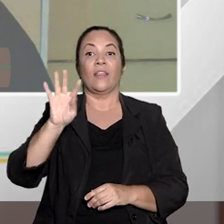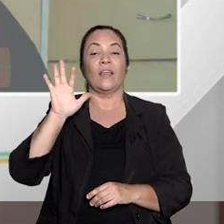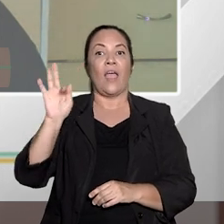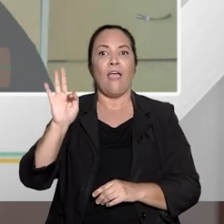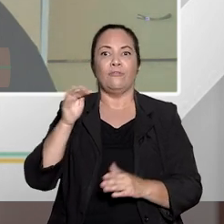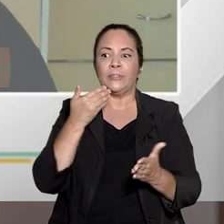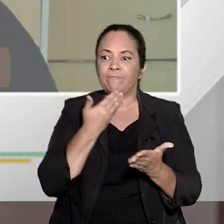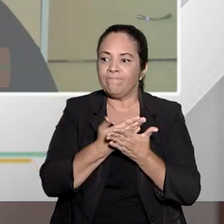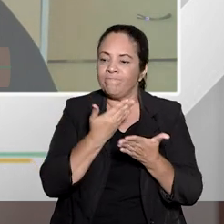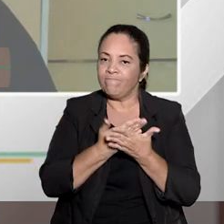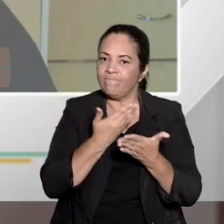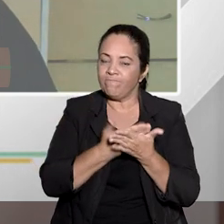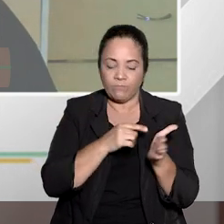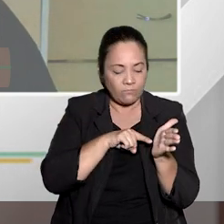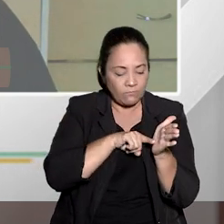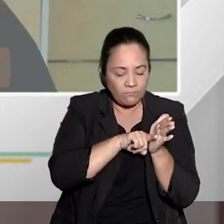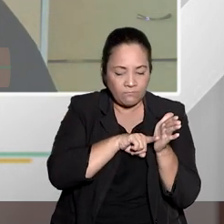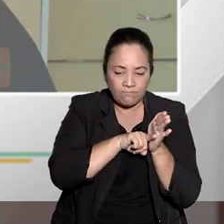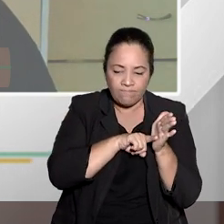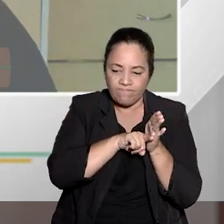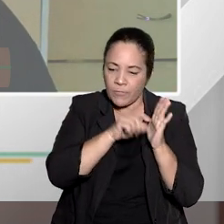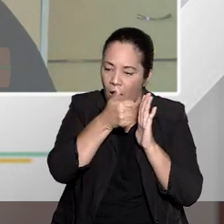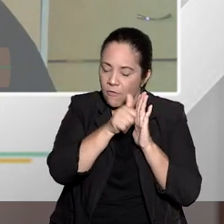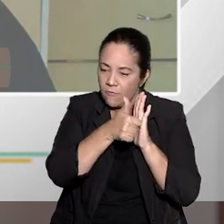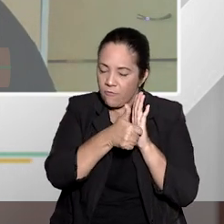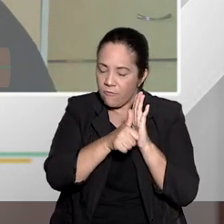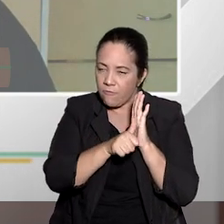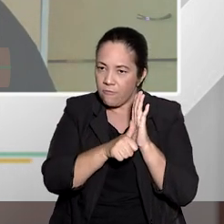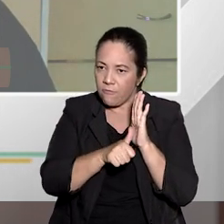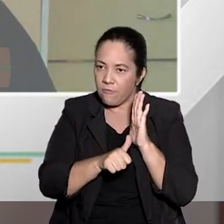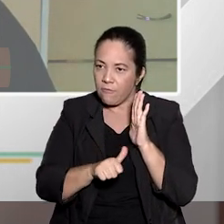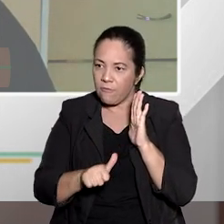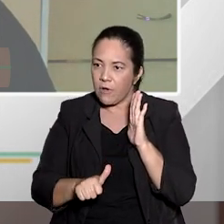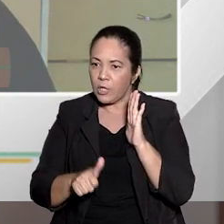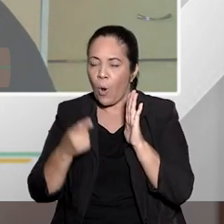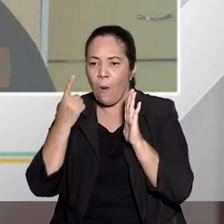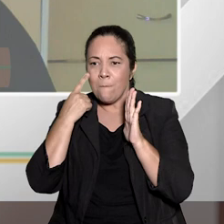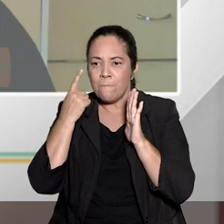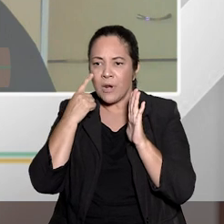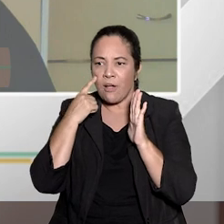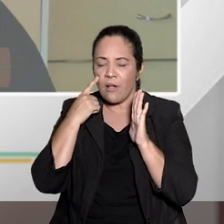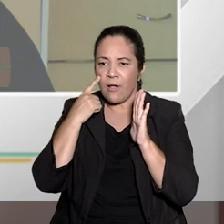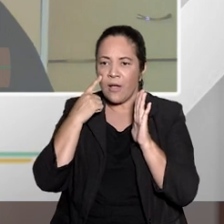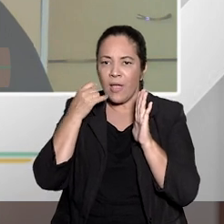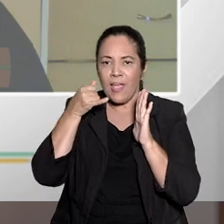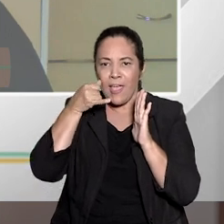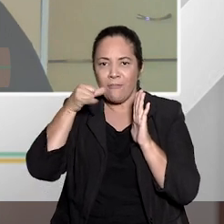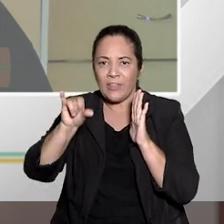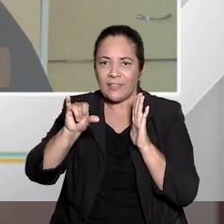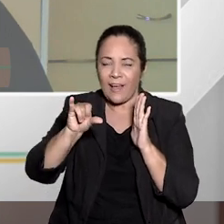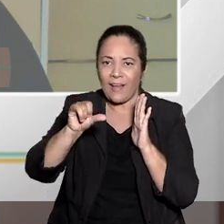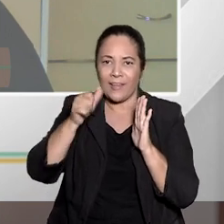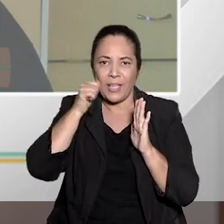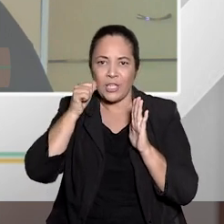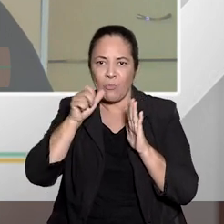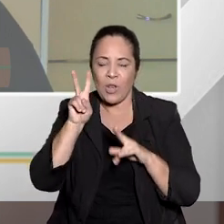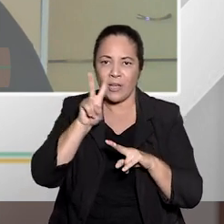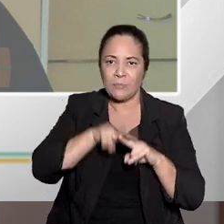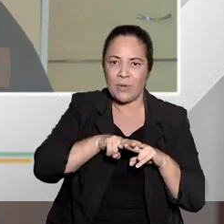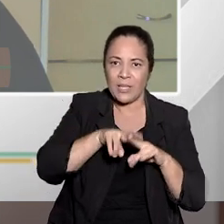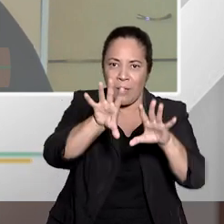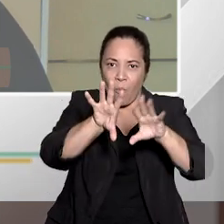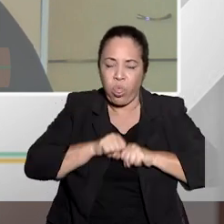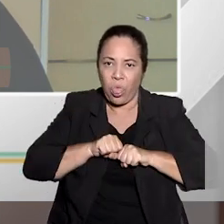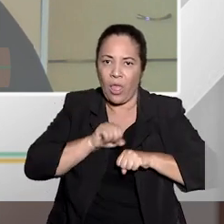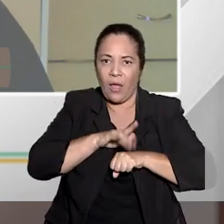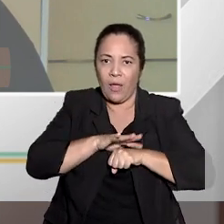um grande estudo, inclusive com relação à possibilidade dessas presas pegarem doenças e determinou, então, que